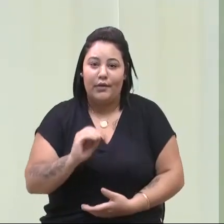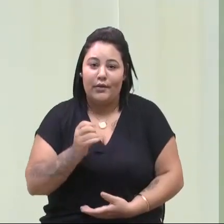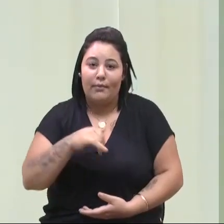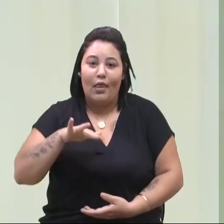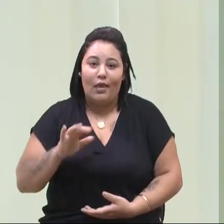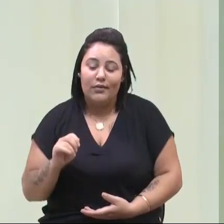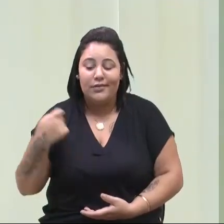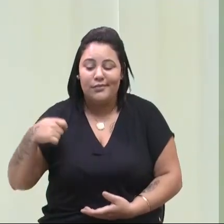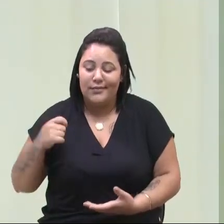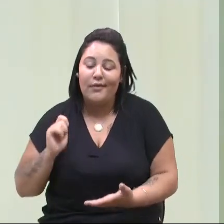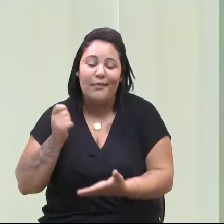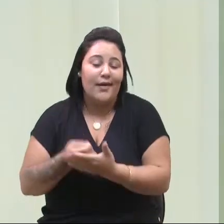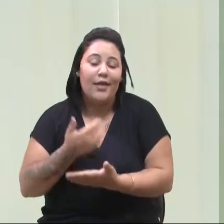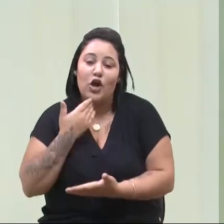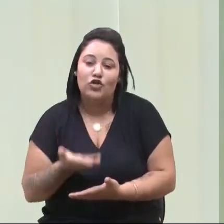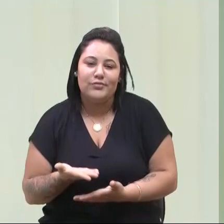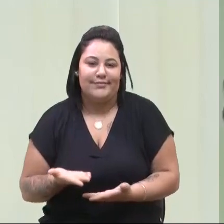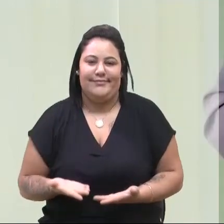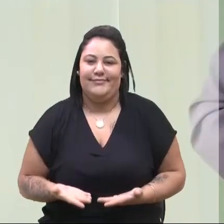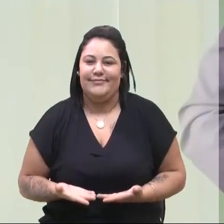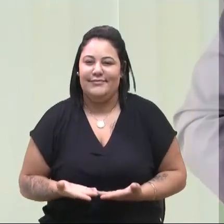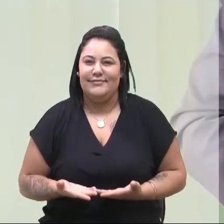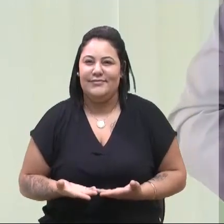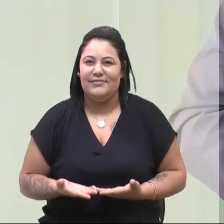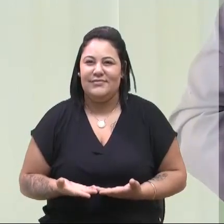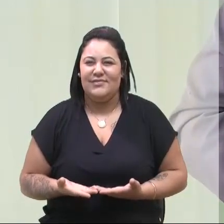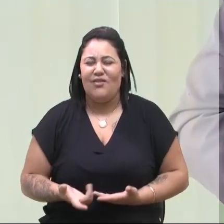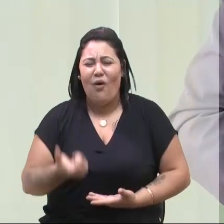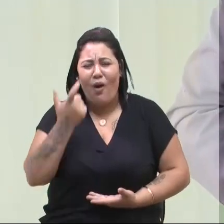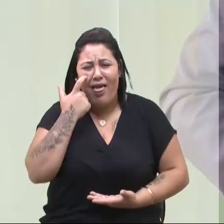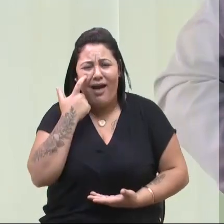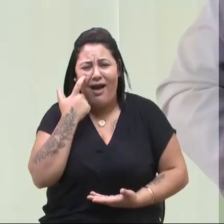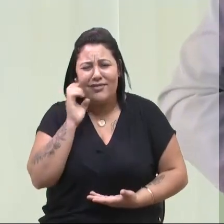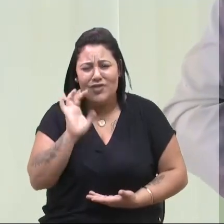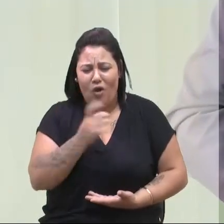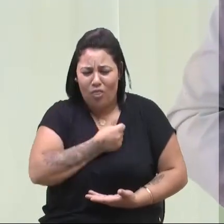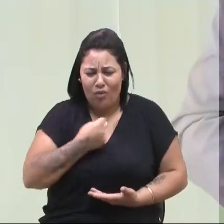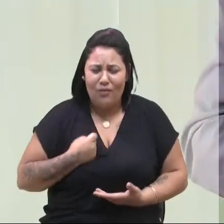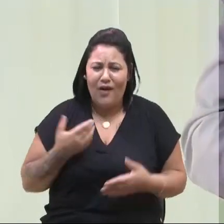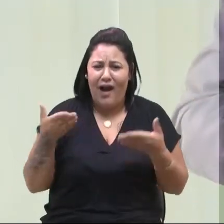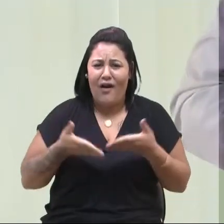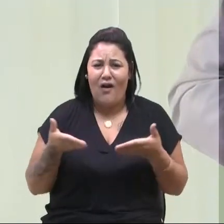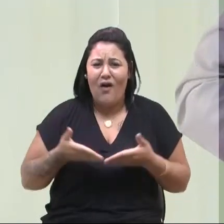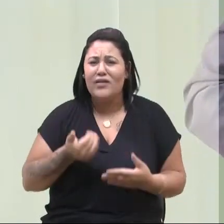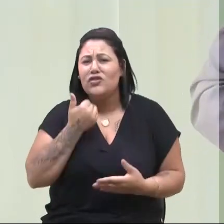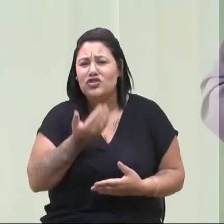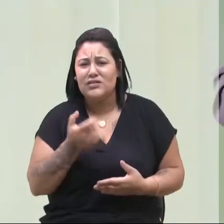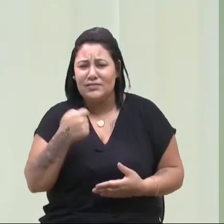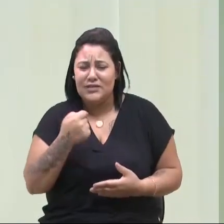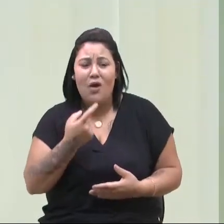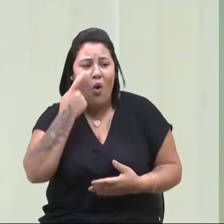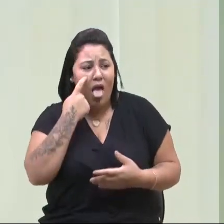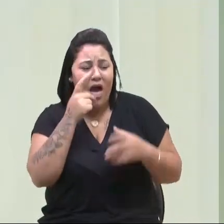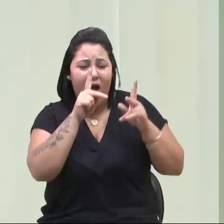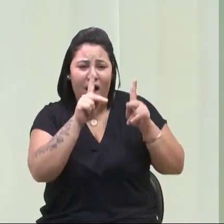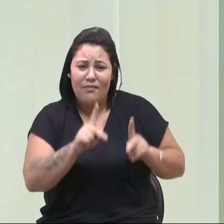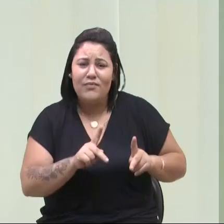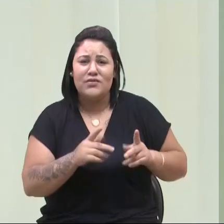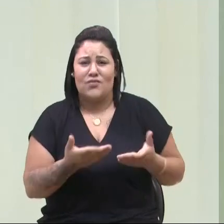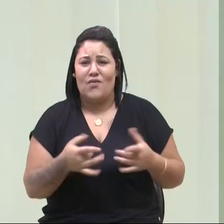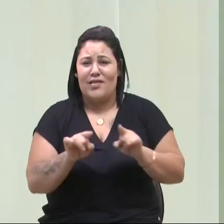então enxergar só números, só números, tem que enxergar as pessoas, e olha,